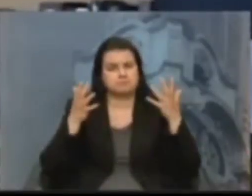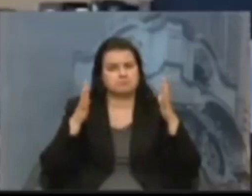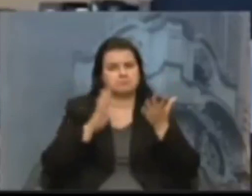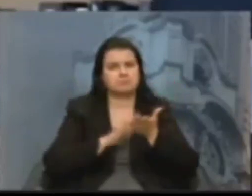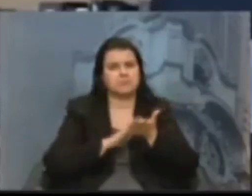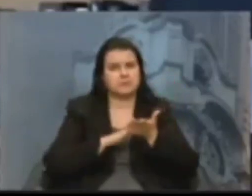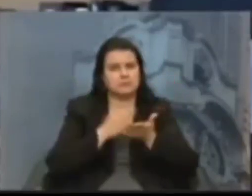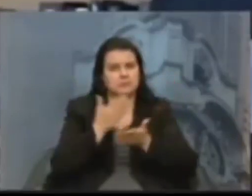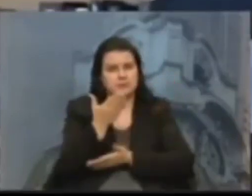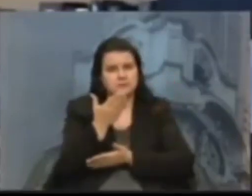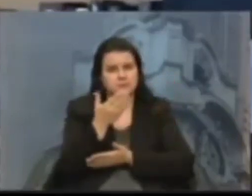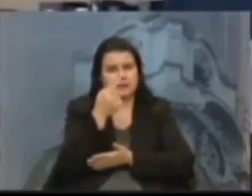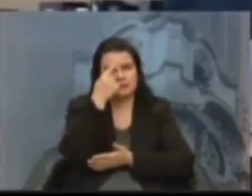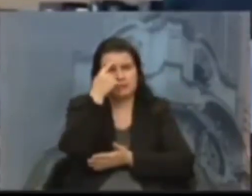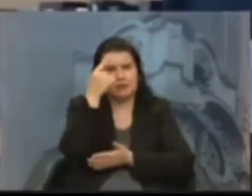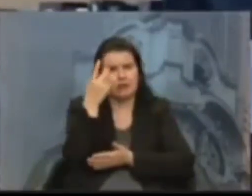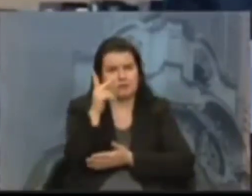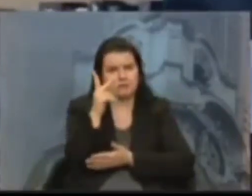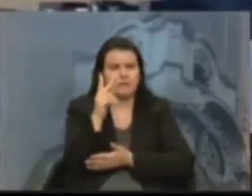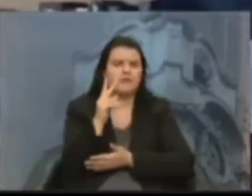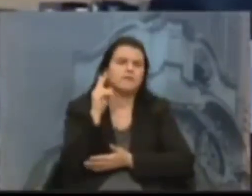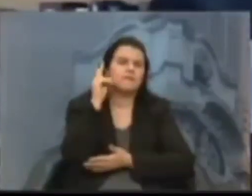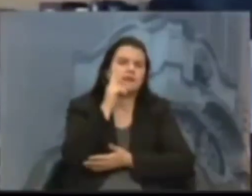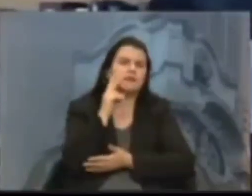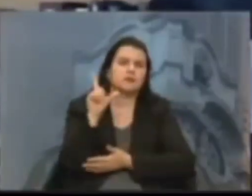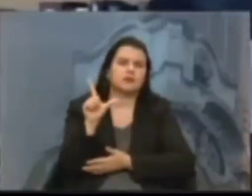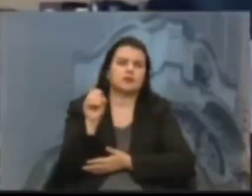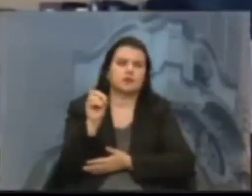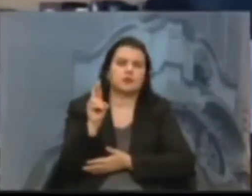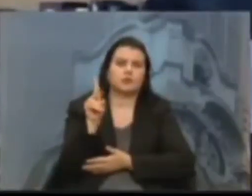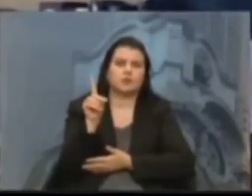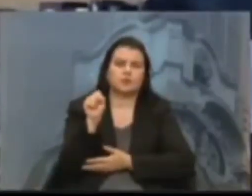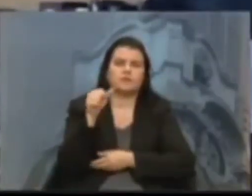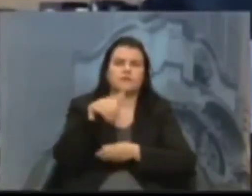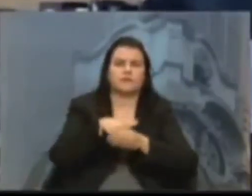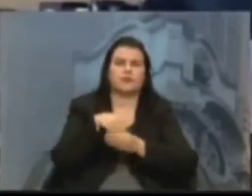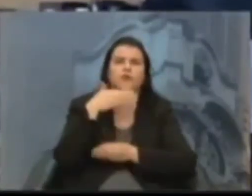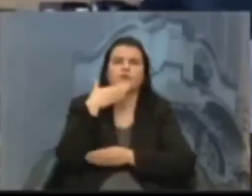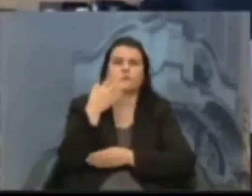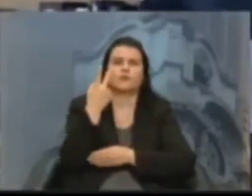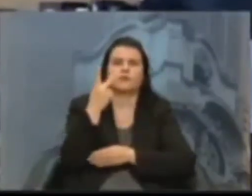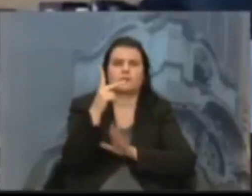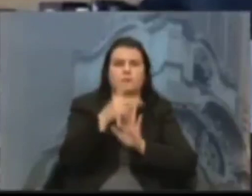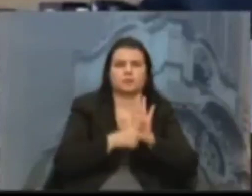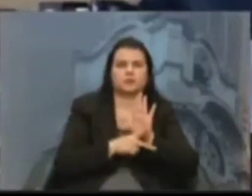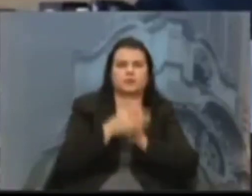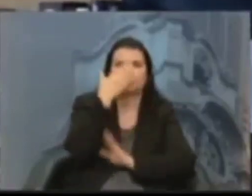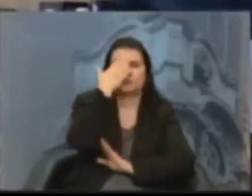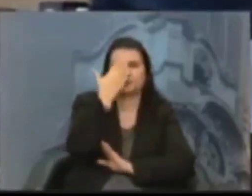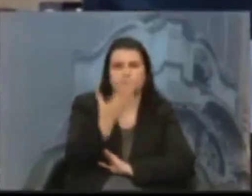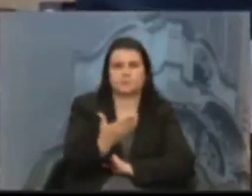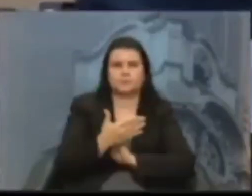iniciativa da vereadora Lourdes e votaremos favoráveis ao projeto. Obrigado. Obrigado.